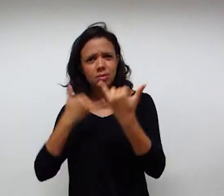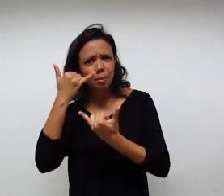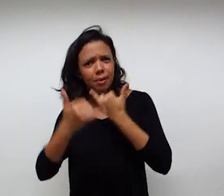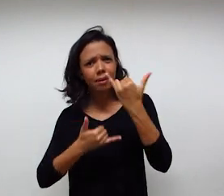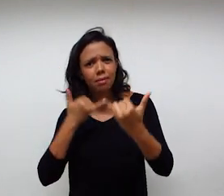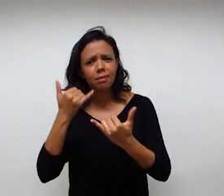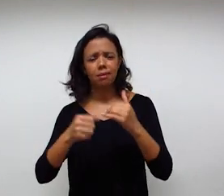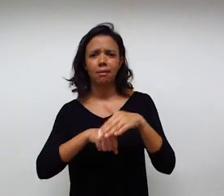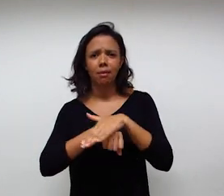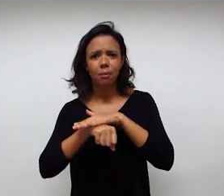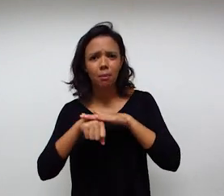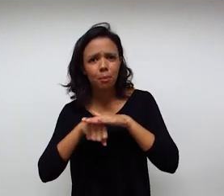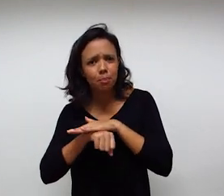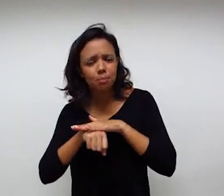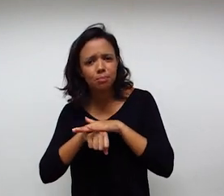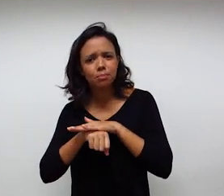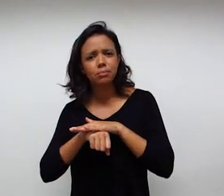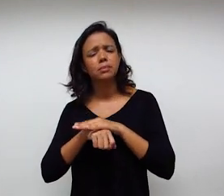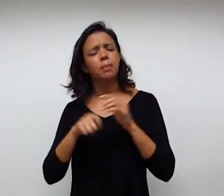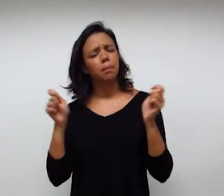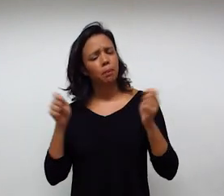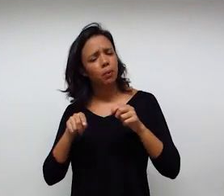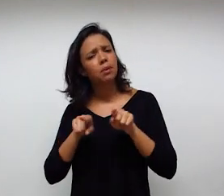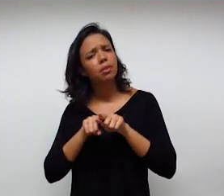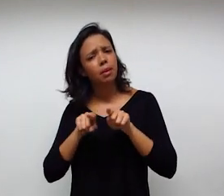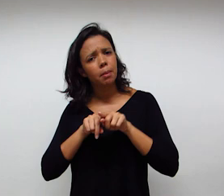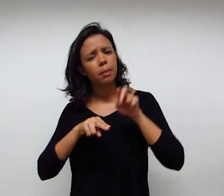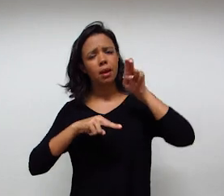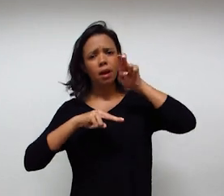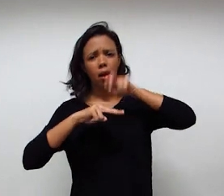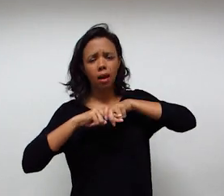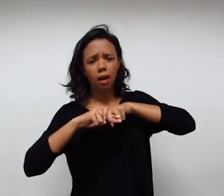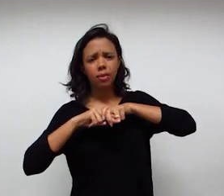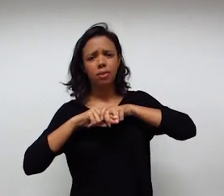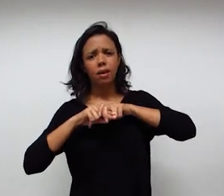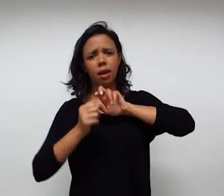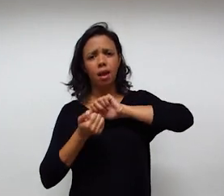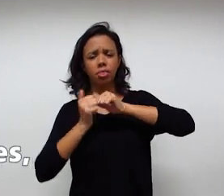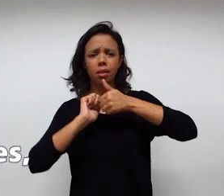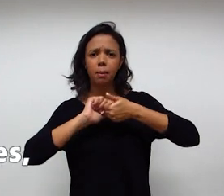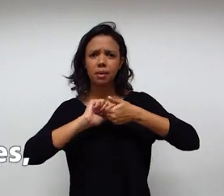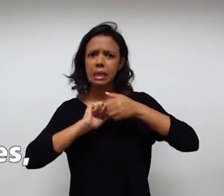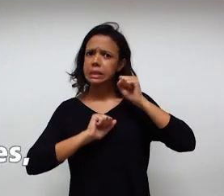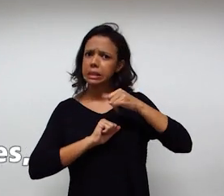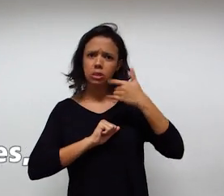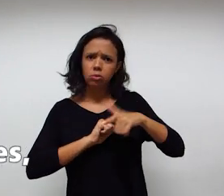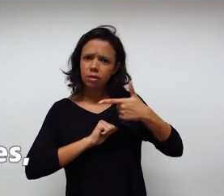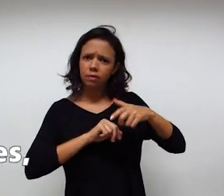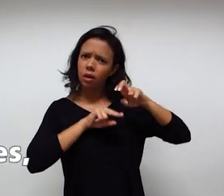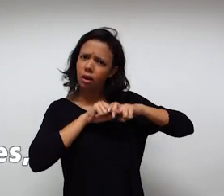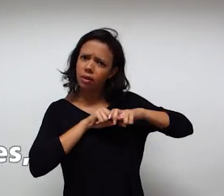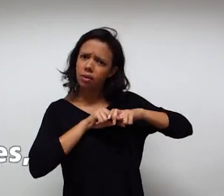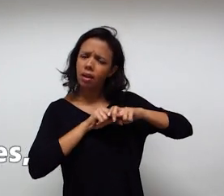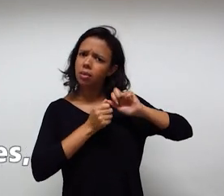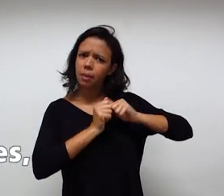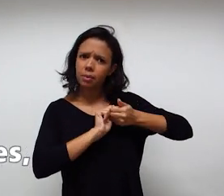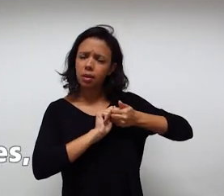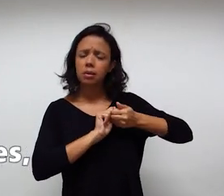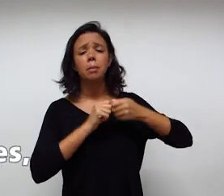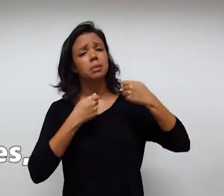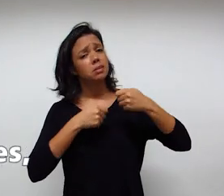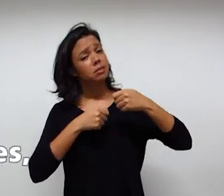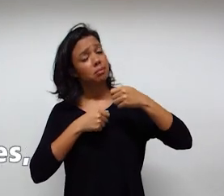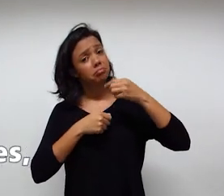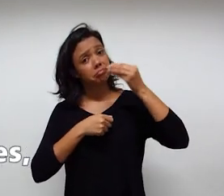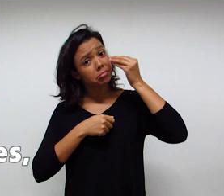brincadeira, na conversa. Colocá-la sentada em cadeiras adaptadas e caso não tenha essa cadeira adaptada, vamos